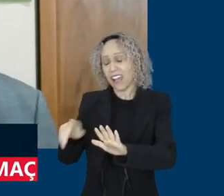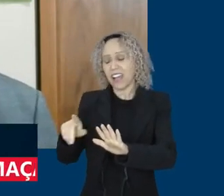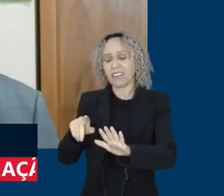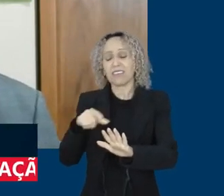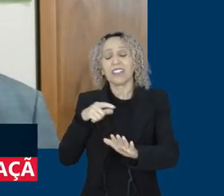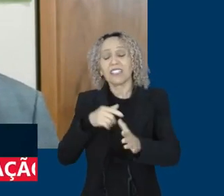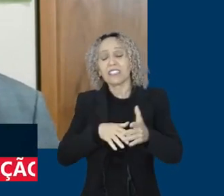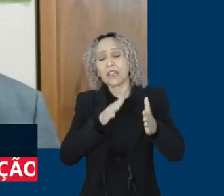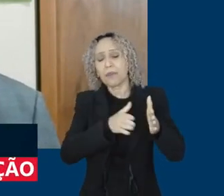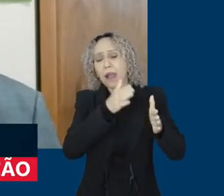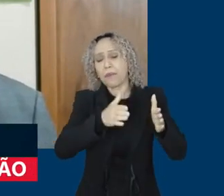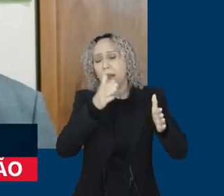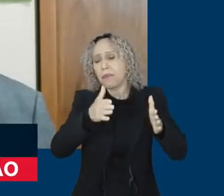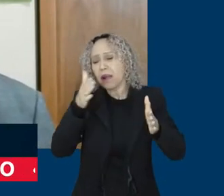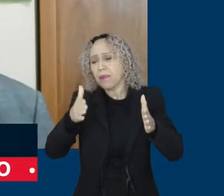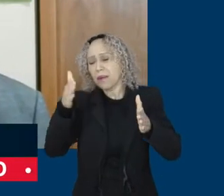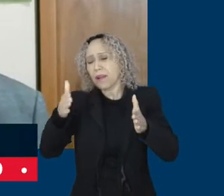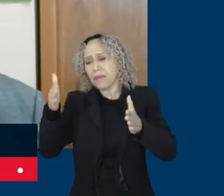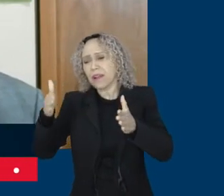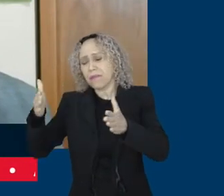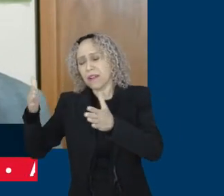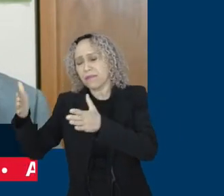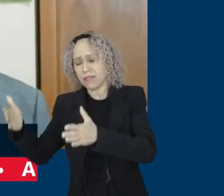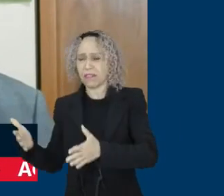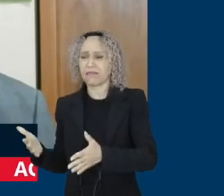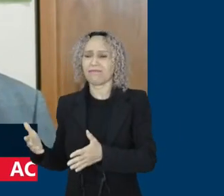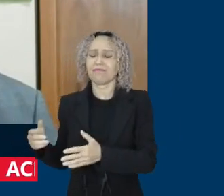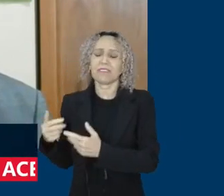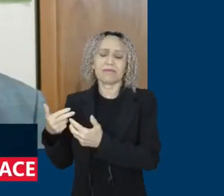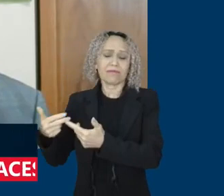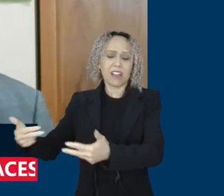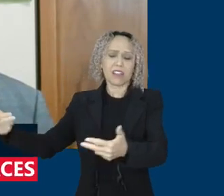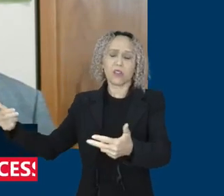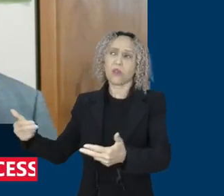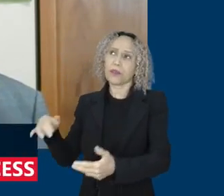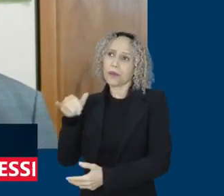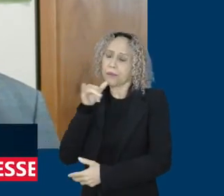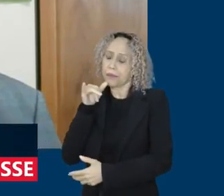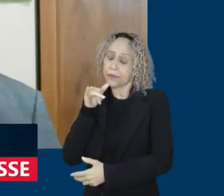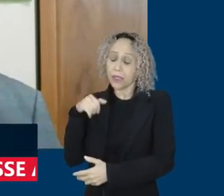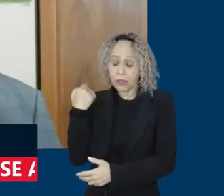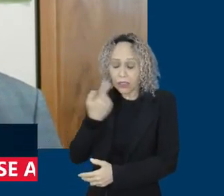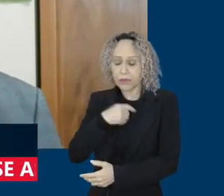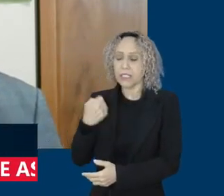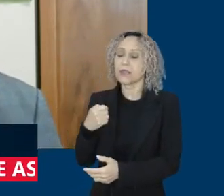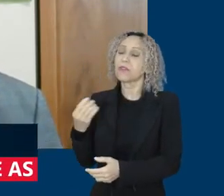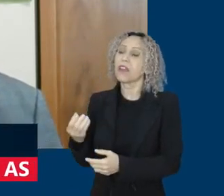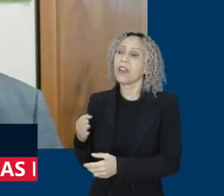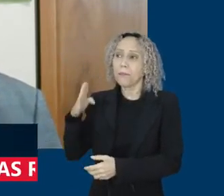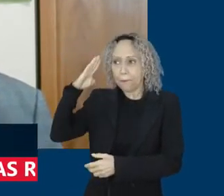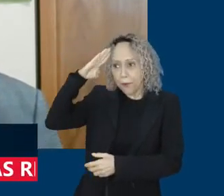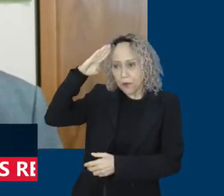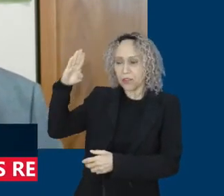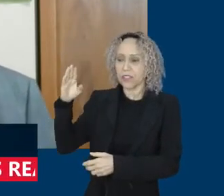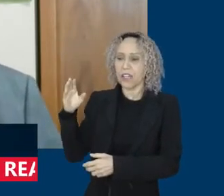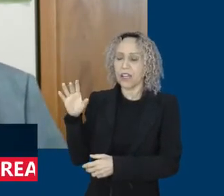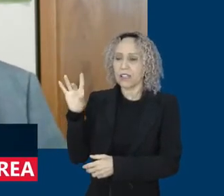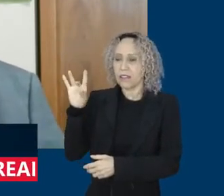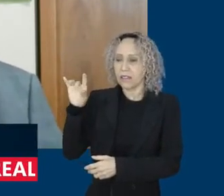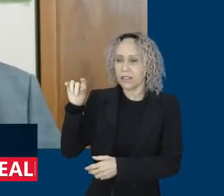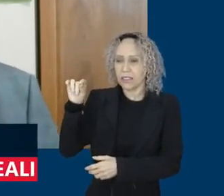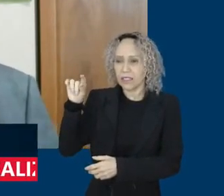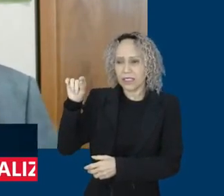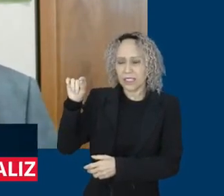todo quebrar sigilo do Bolsonaro, quebrar sigilo telefônico, de e-mail, tanto dele quanto